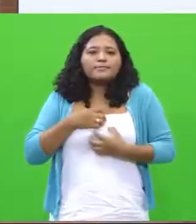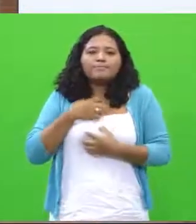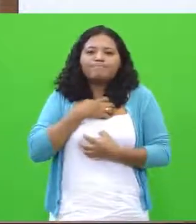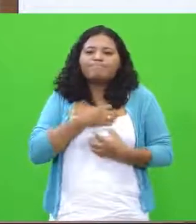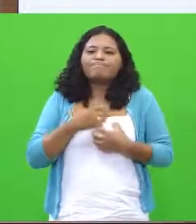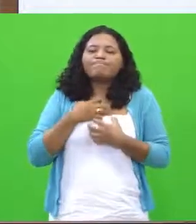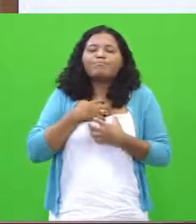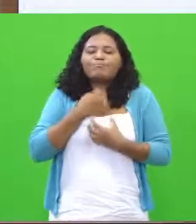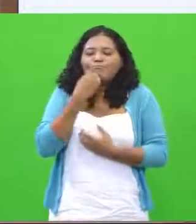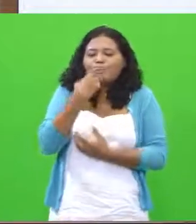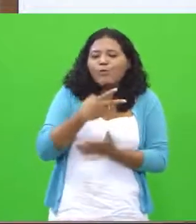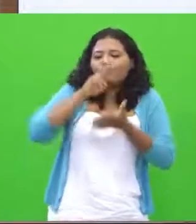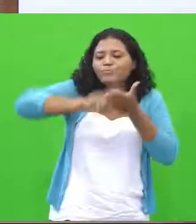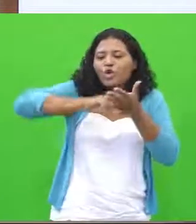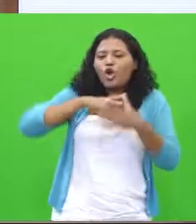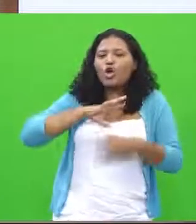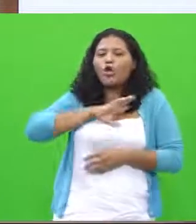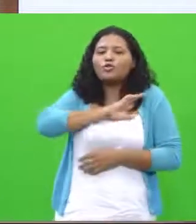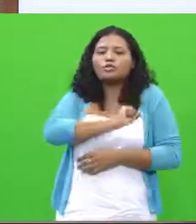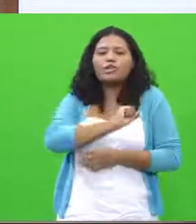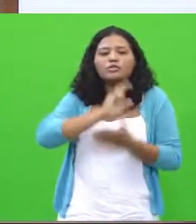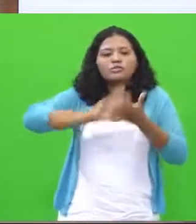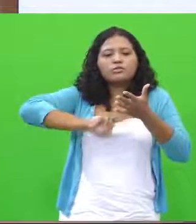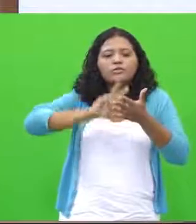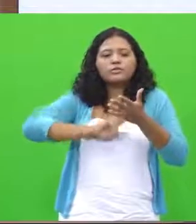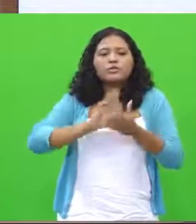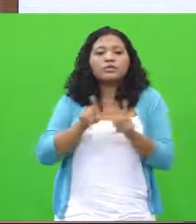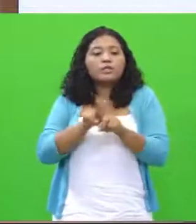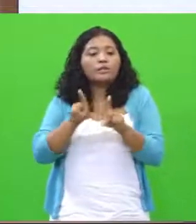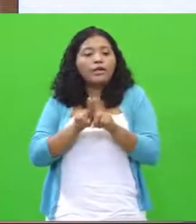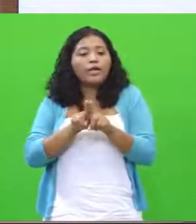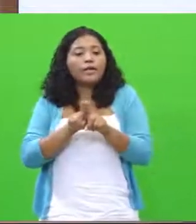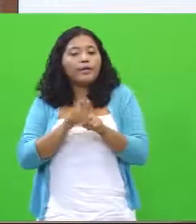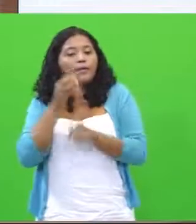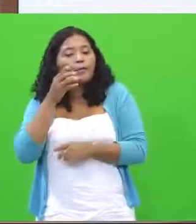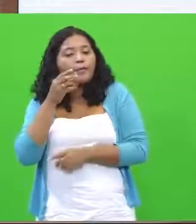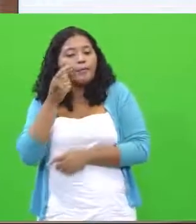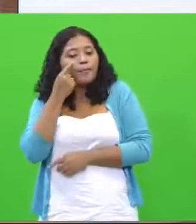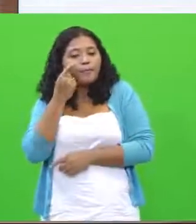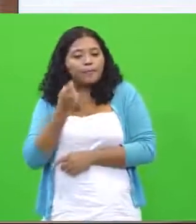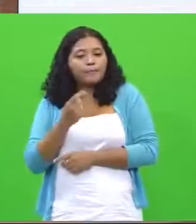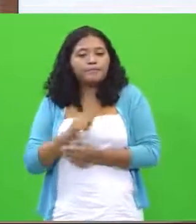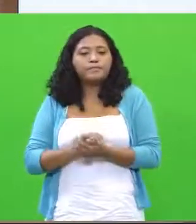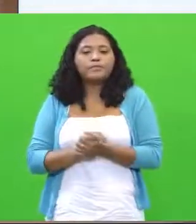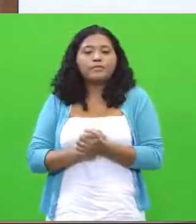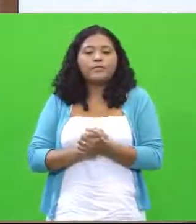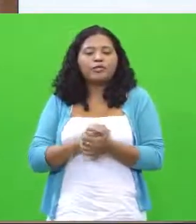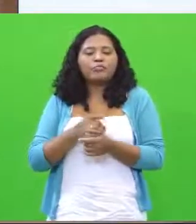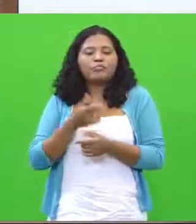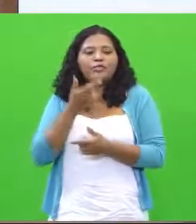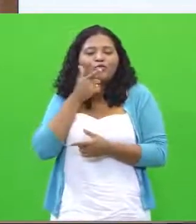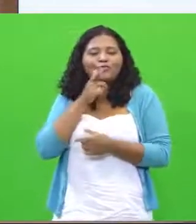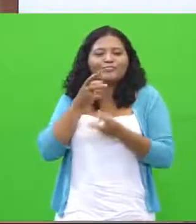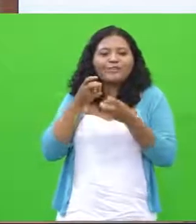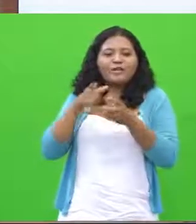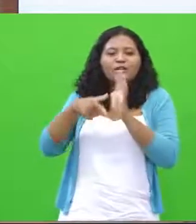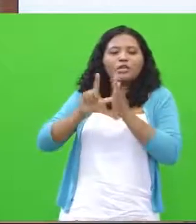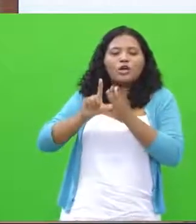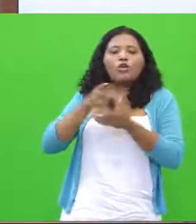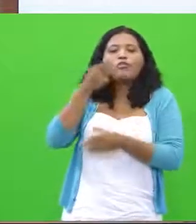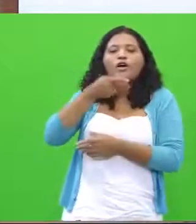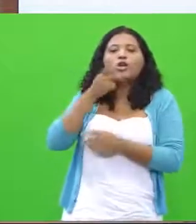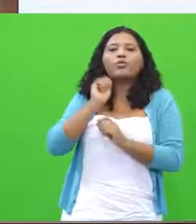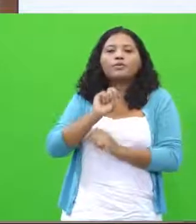retorno outro detalhe que a Carol chamou a atenção eu não tinha percebido é quando ele fala